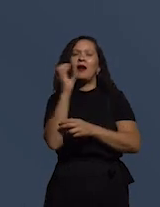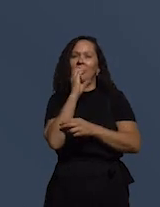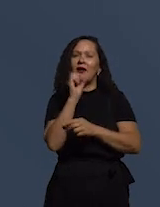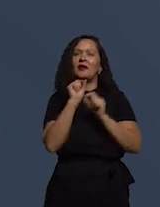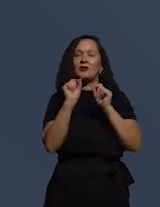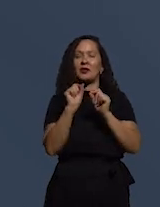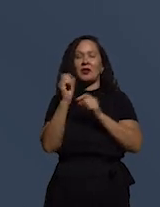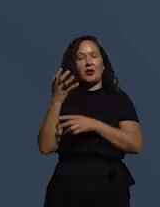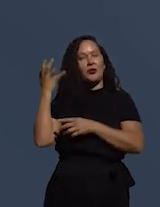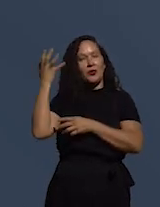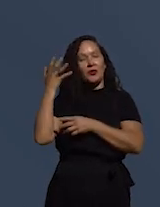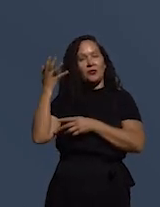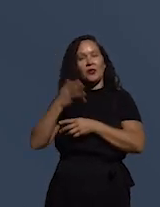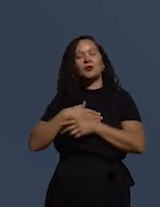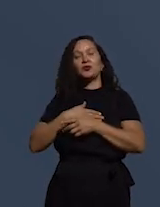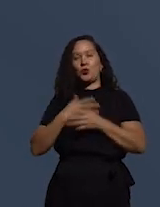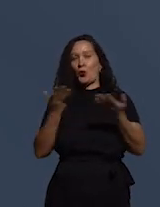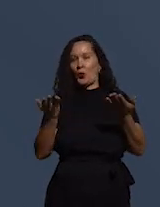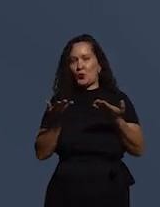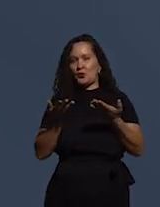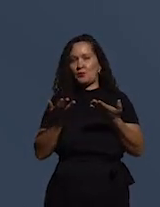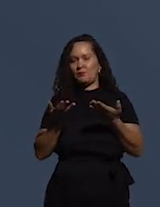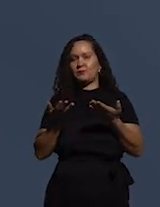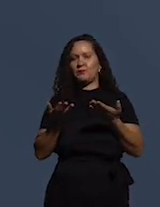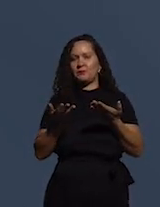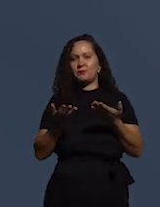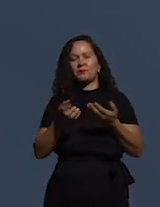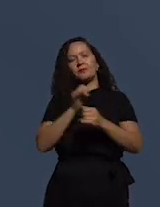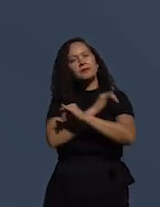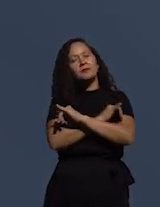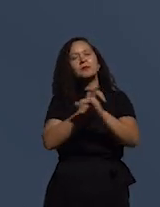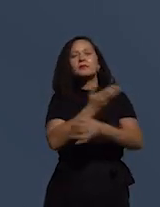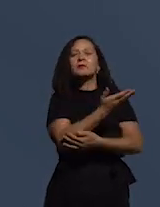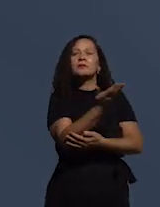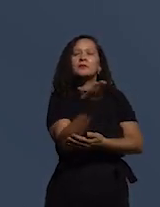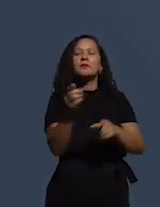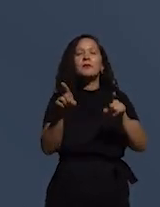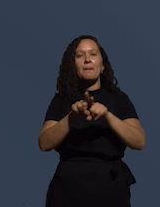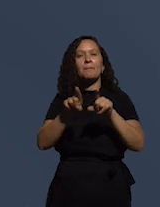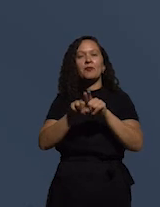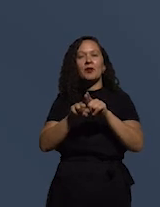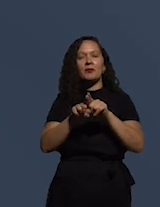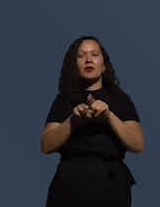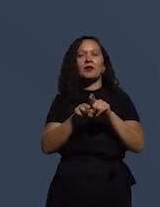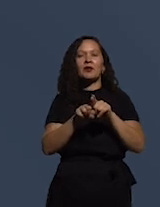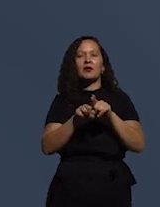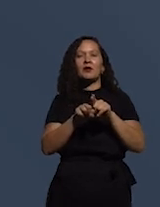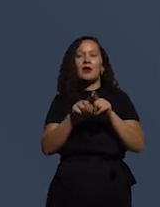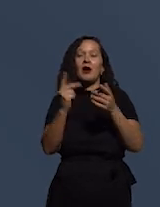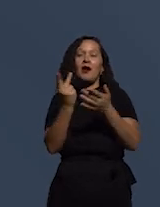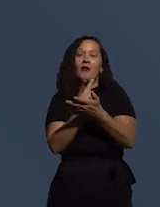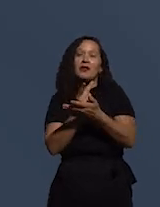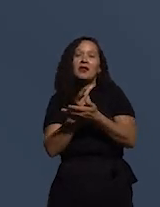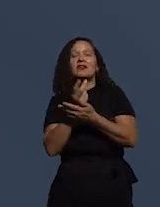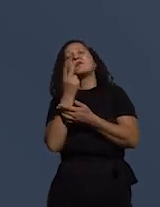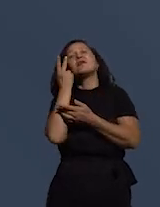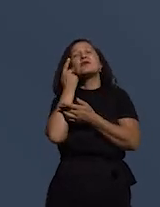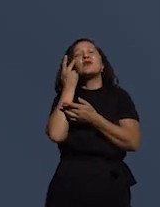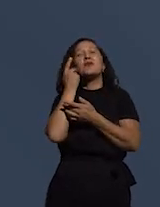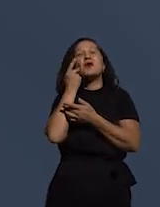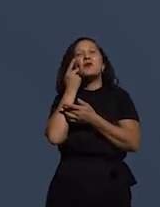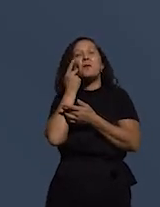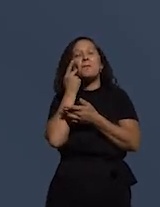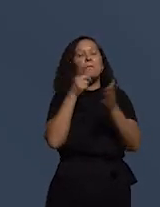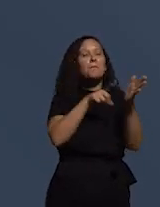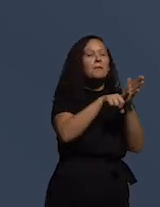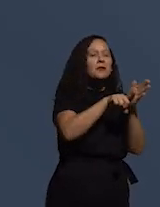o evento que ora se inicia, gostaria aqui de lembrar uma expressão que é comum para quem estuda